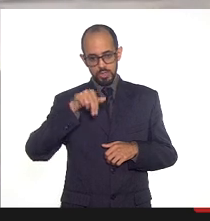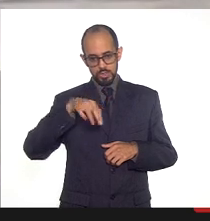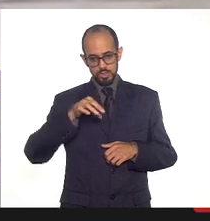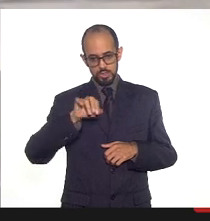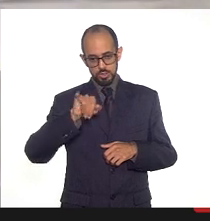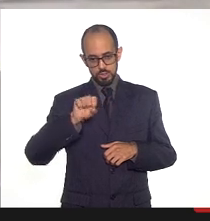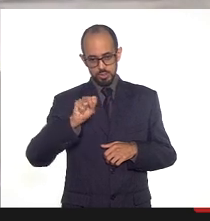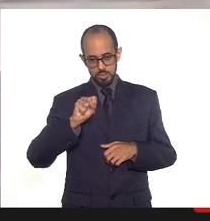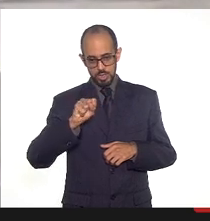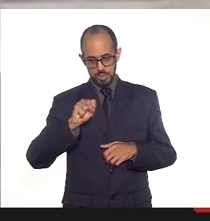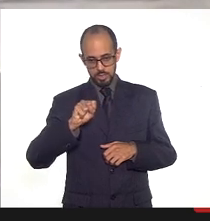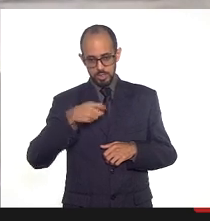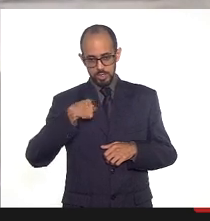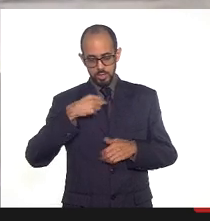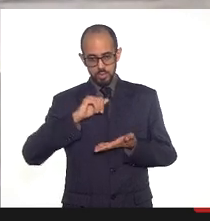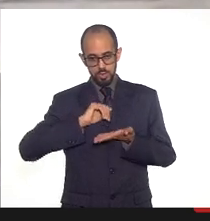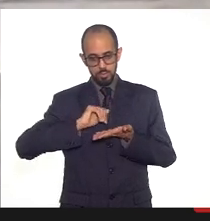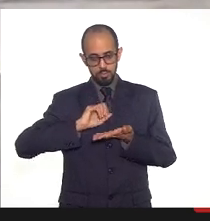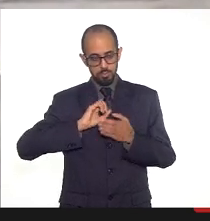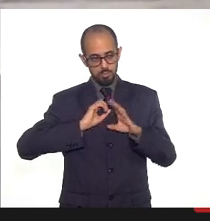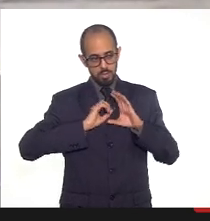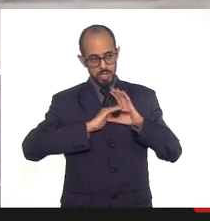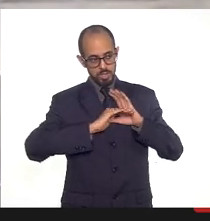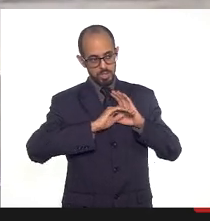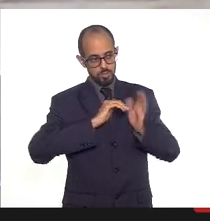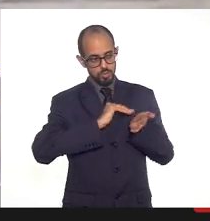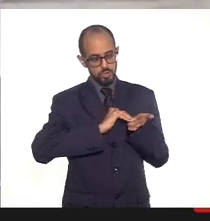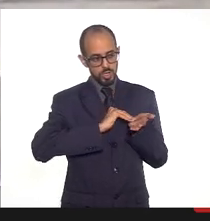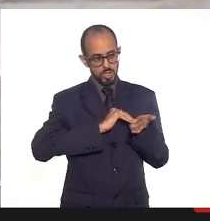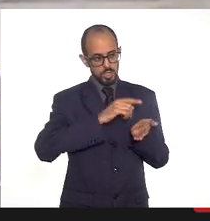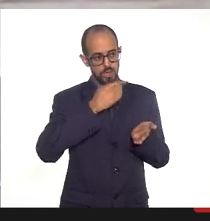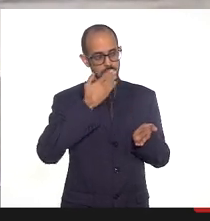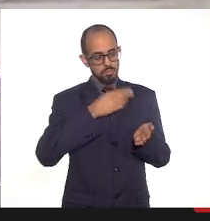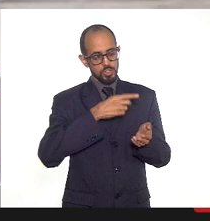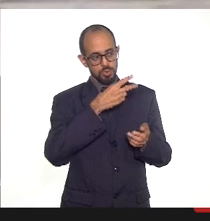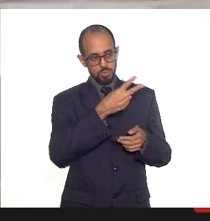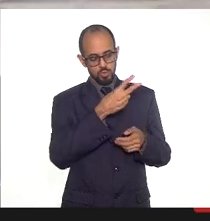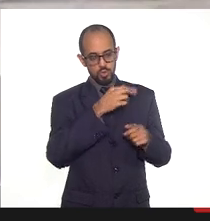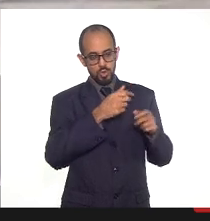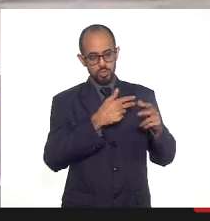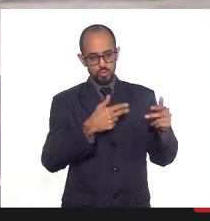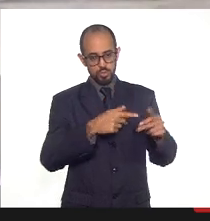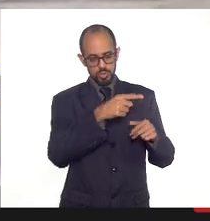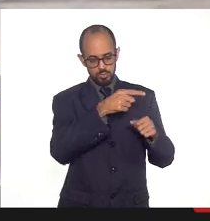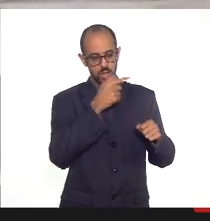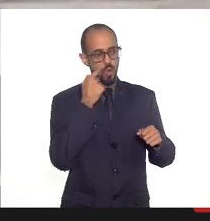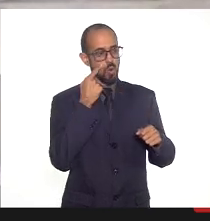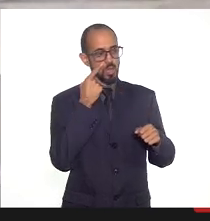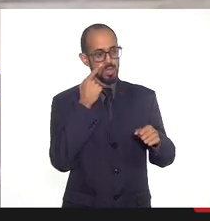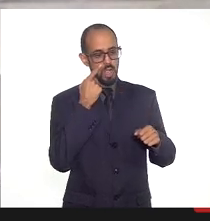mesmo para o secretário pedir uma especial atenção aos dois casos, por favor. Veio através do Alô Alérgico.